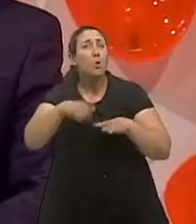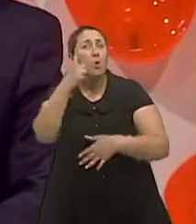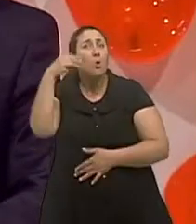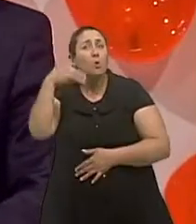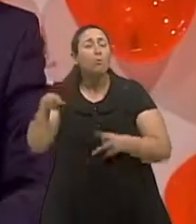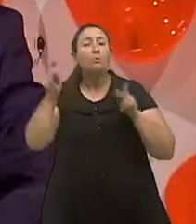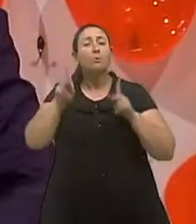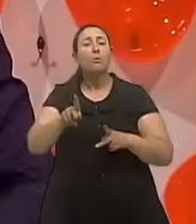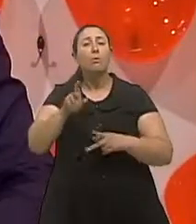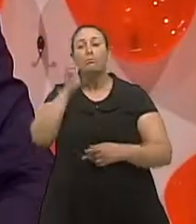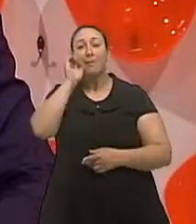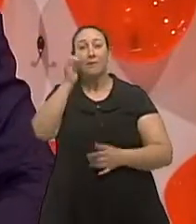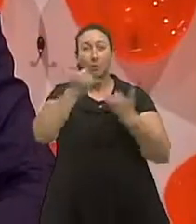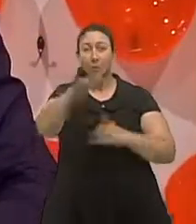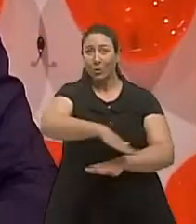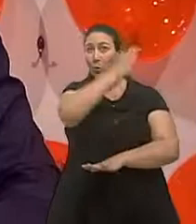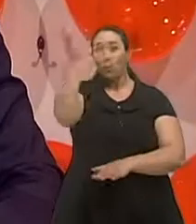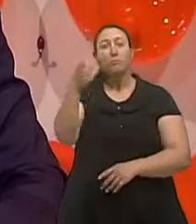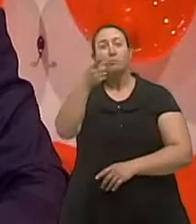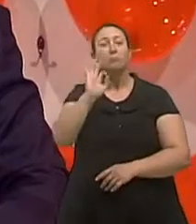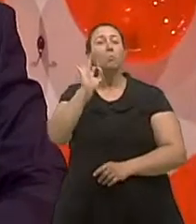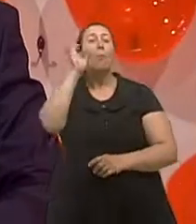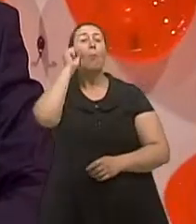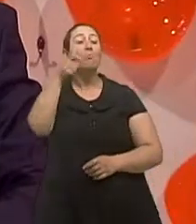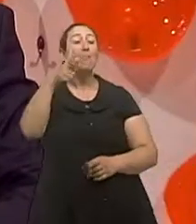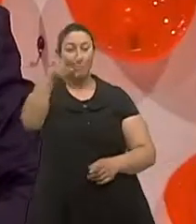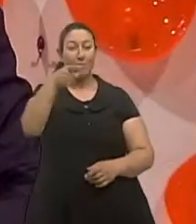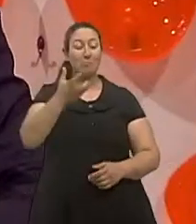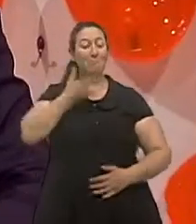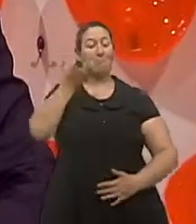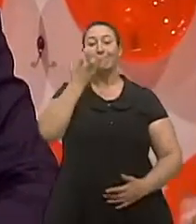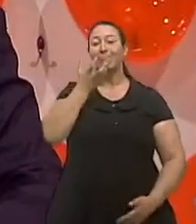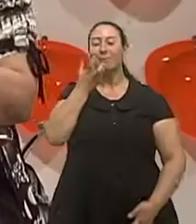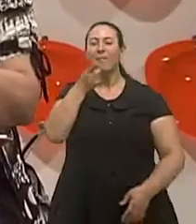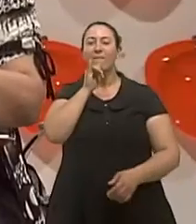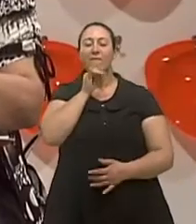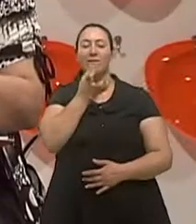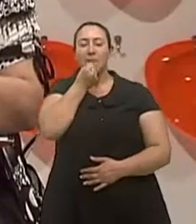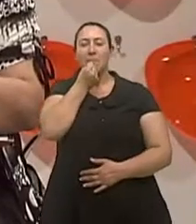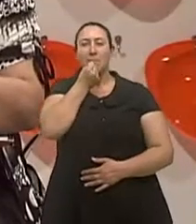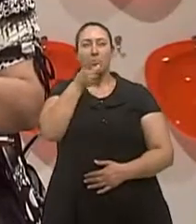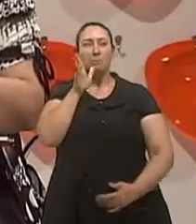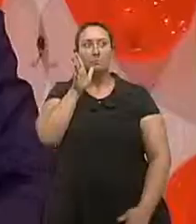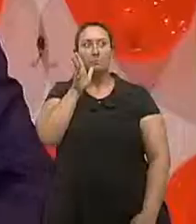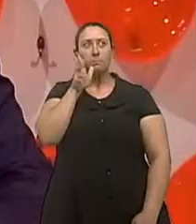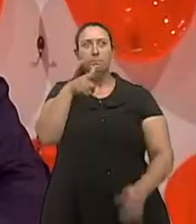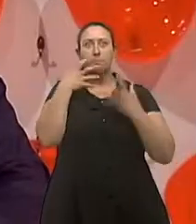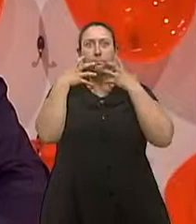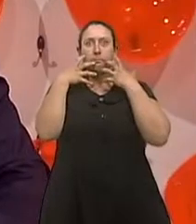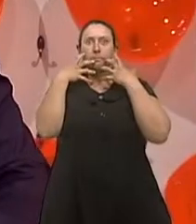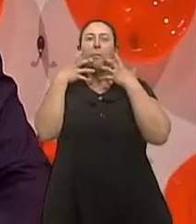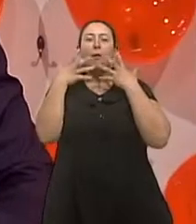tentando fazer isso durante o dia não consegue mas à noite consegue e isso assusta muito quem está do nosso lado e o risco é grande no caso desses muito